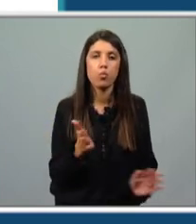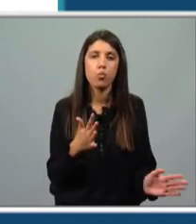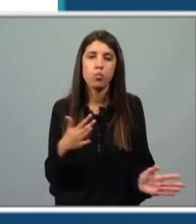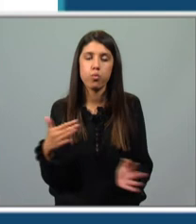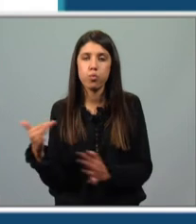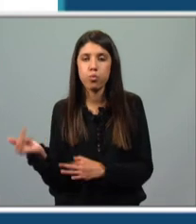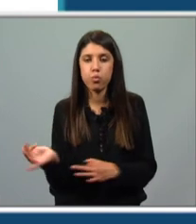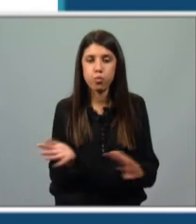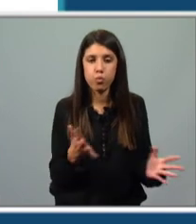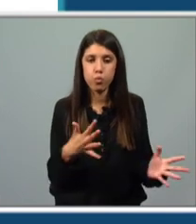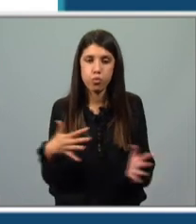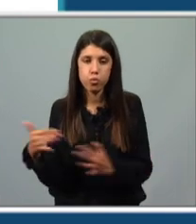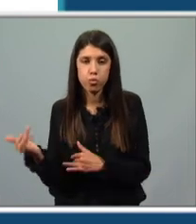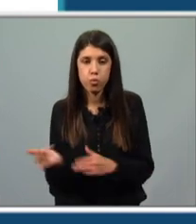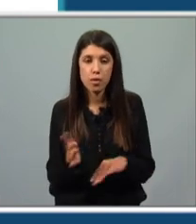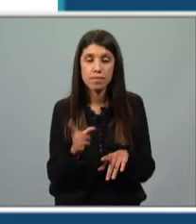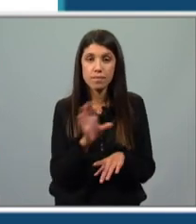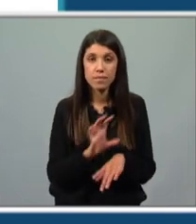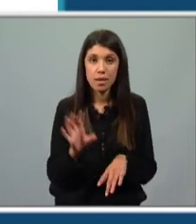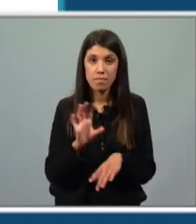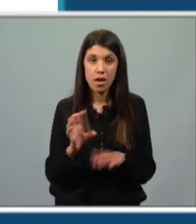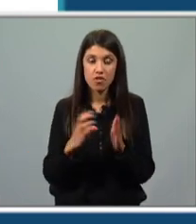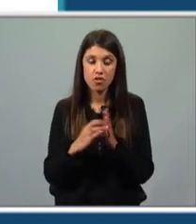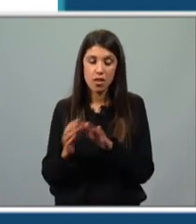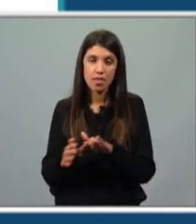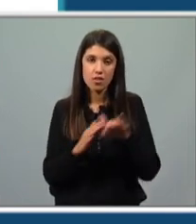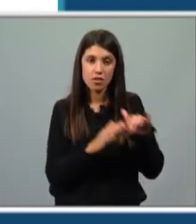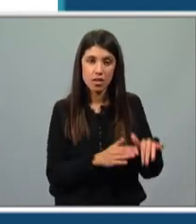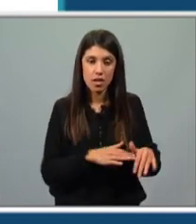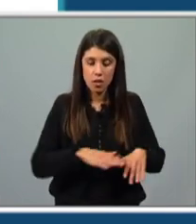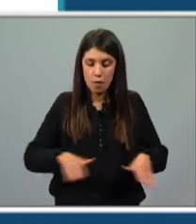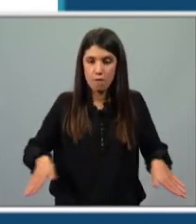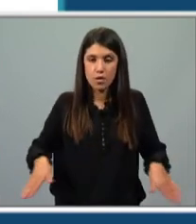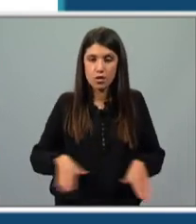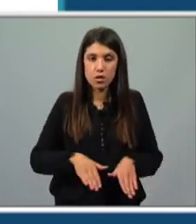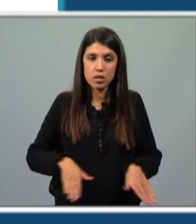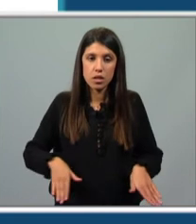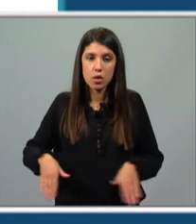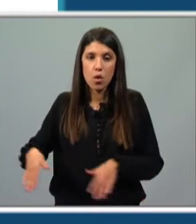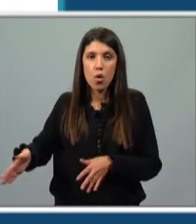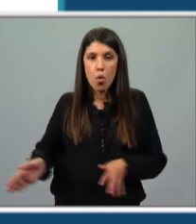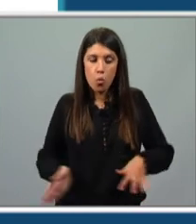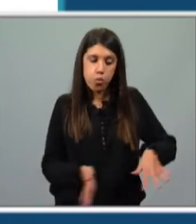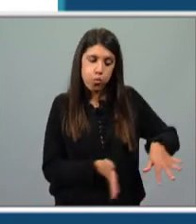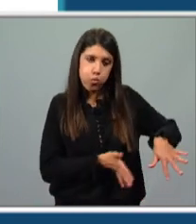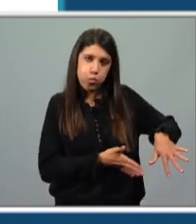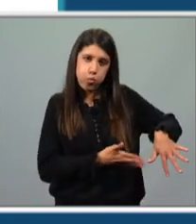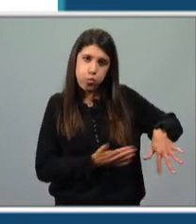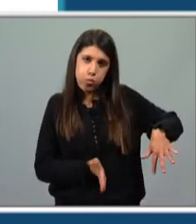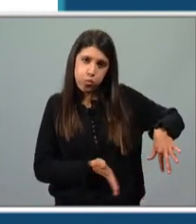bem. Na imagem da esquerda, temos o vestido daquela rapariga toda empurrado pelo vento.